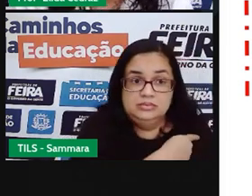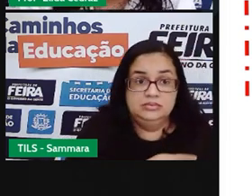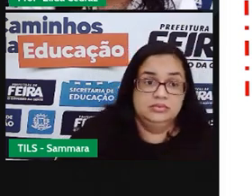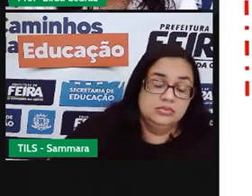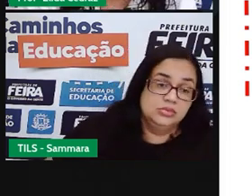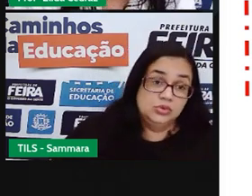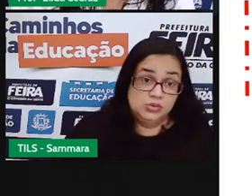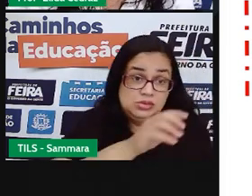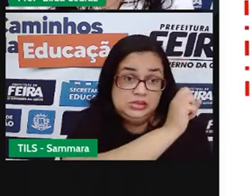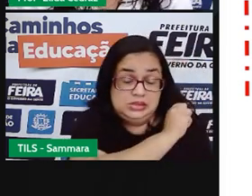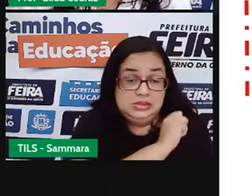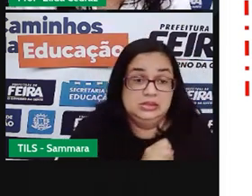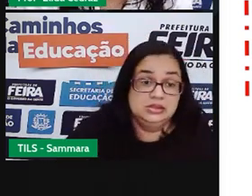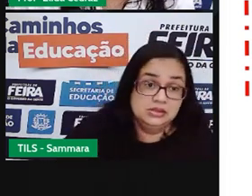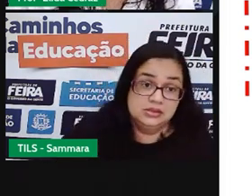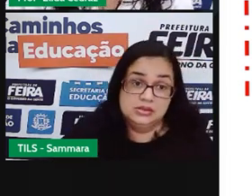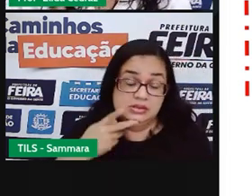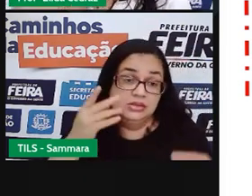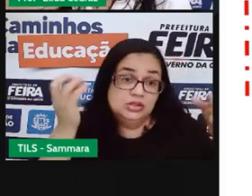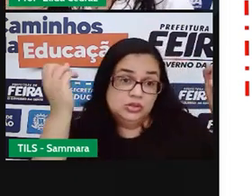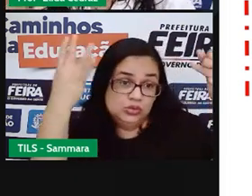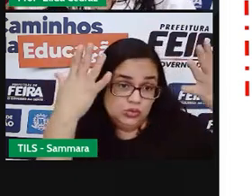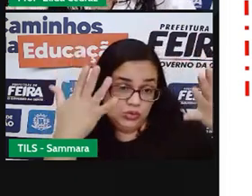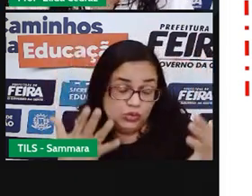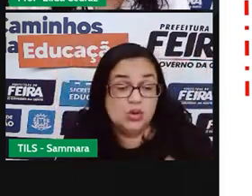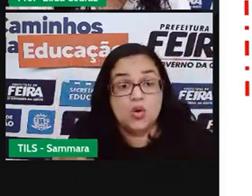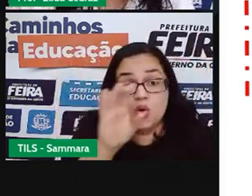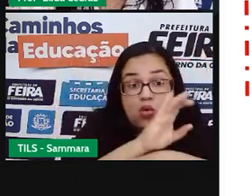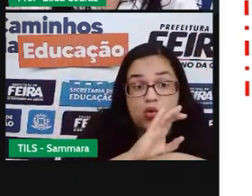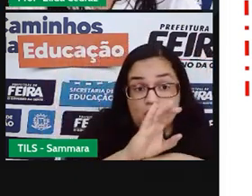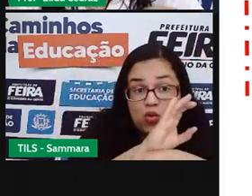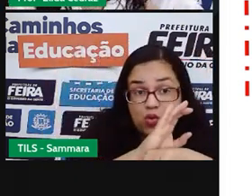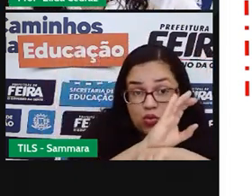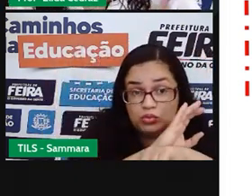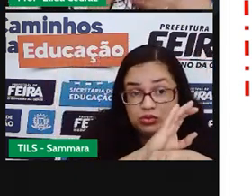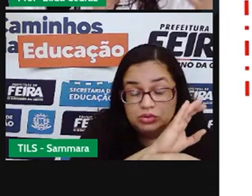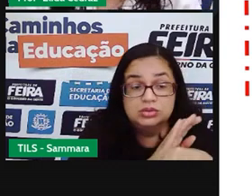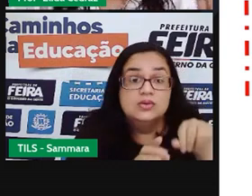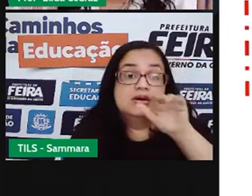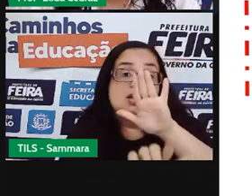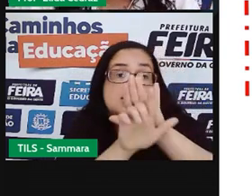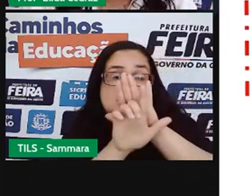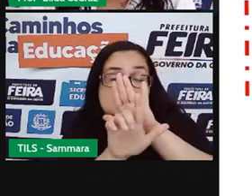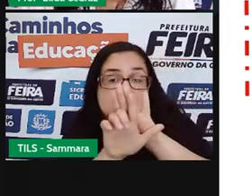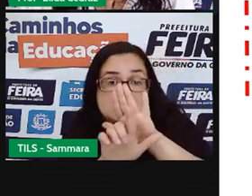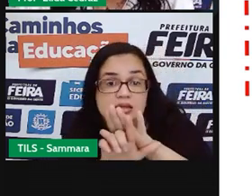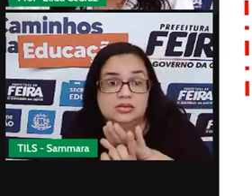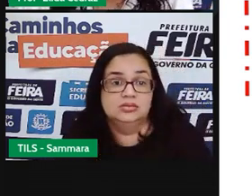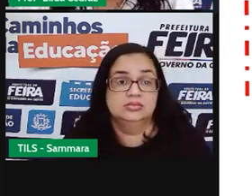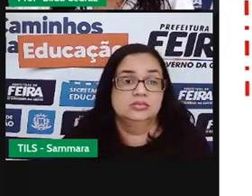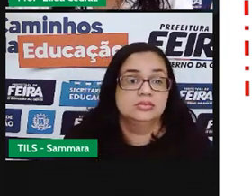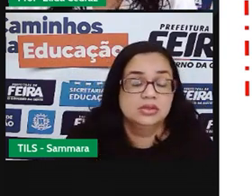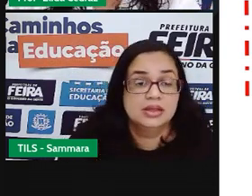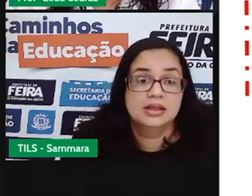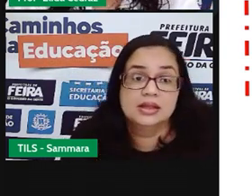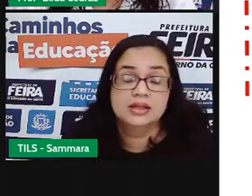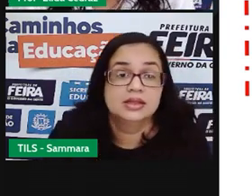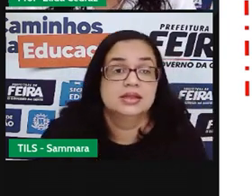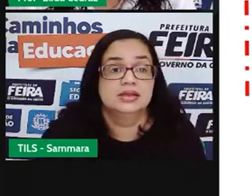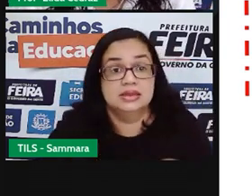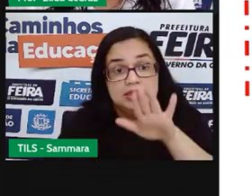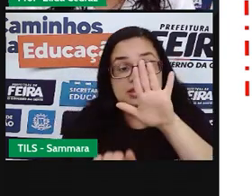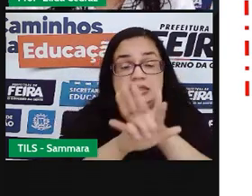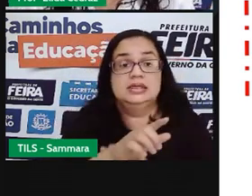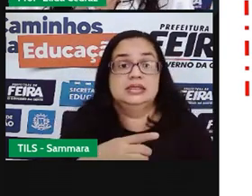os senadores estão falando, e ele cita que a Constituição, a lei, isso. Essa lei é a que